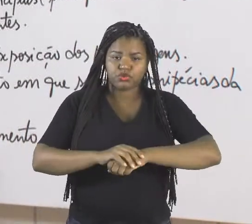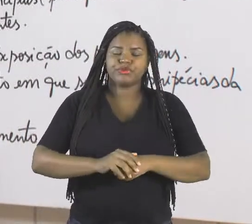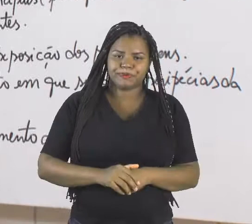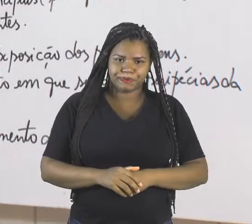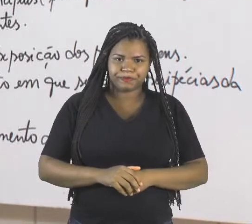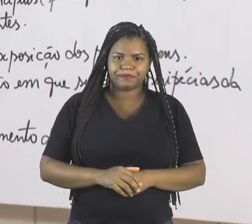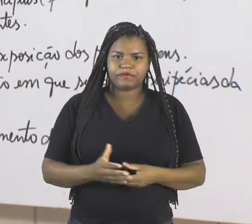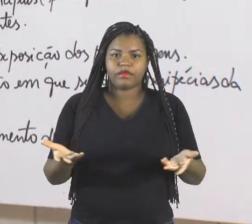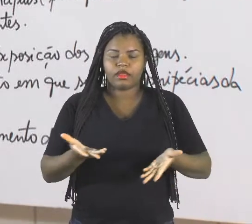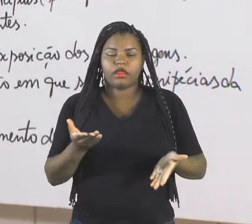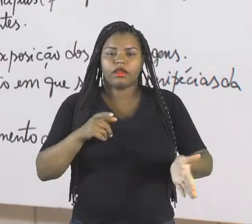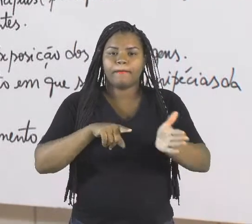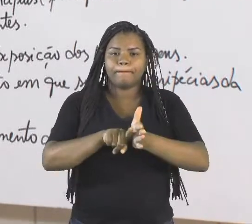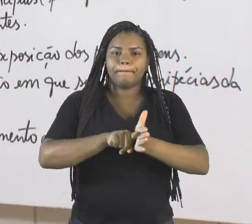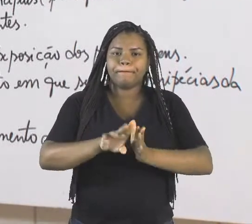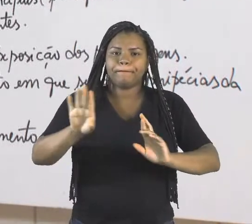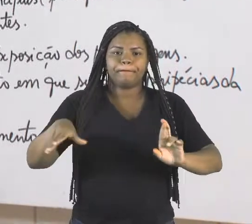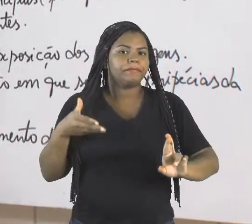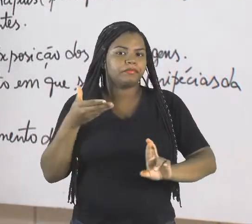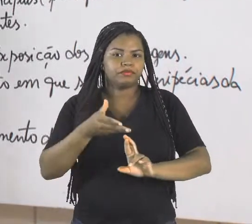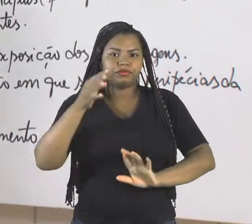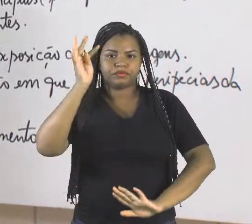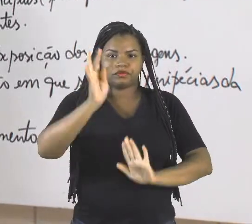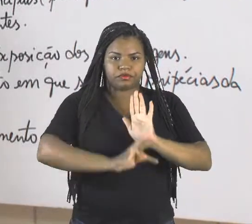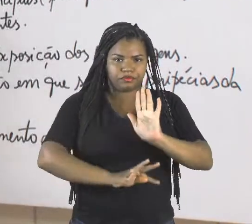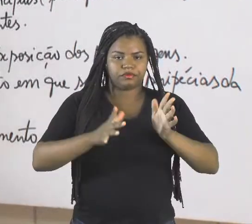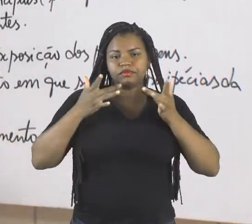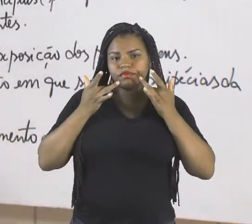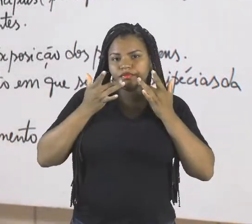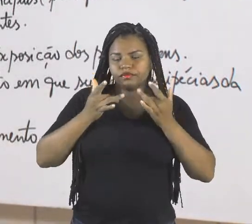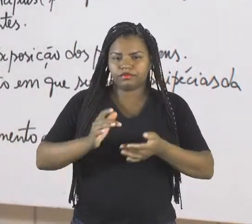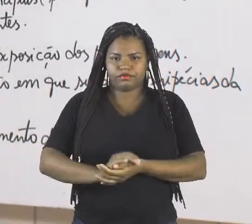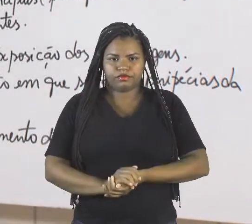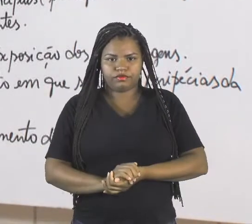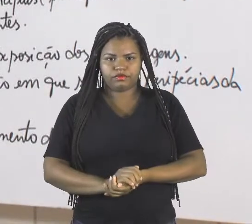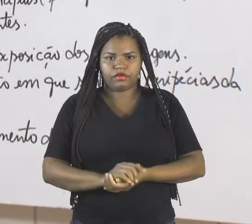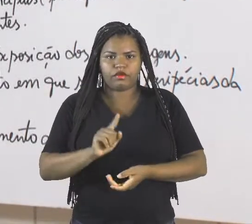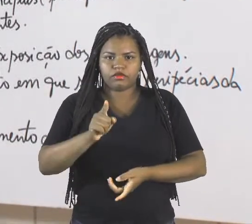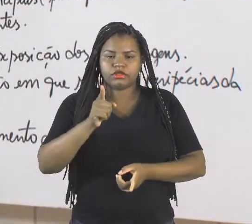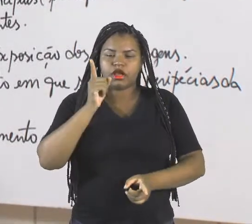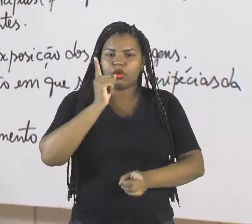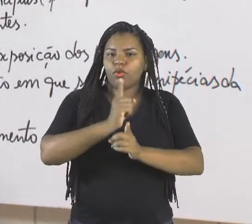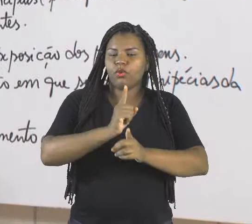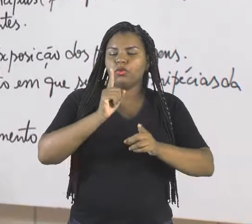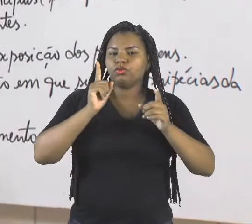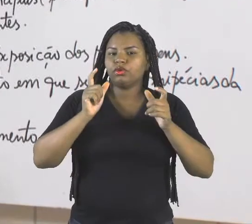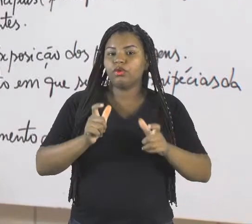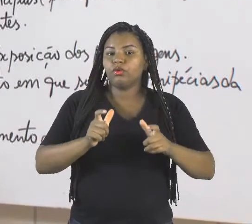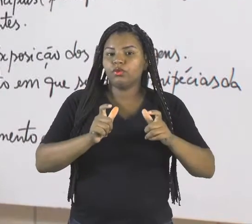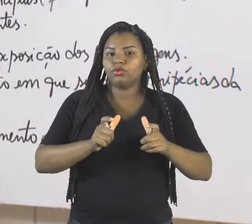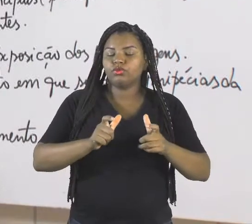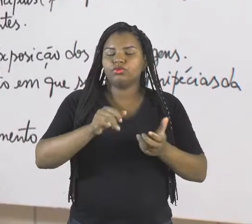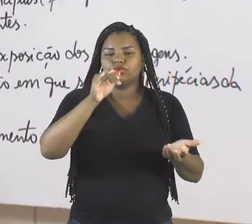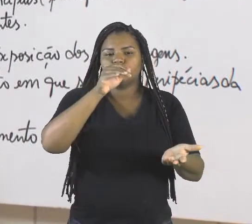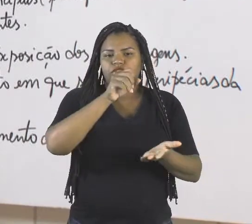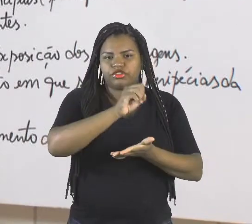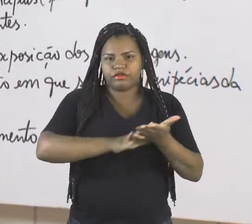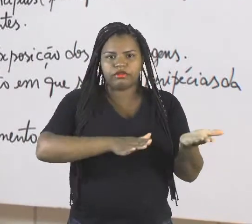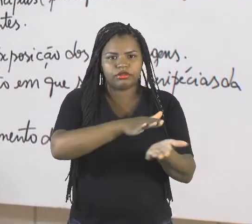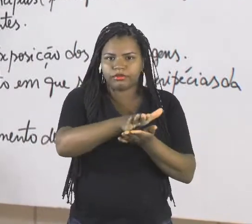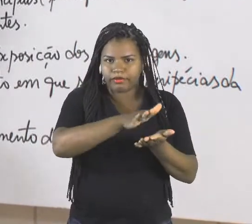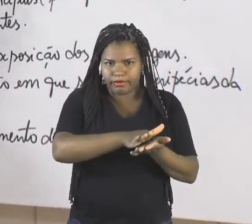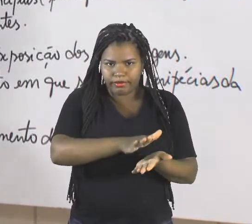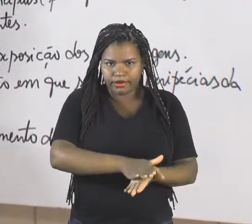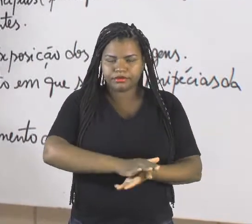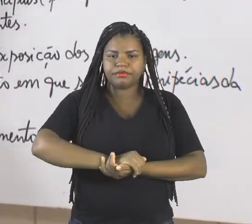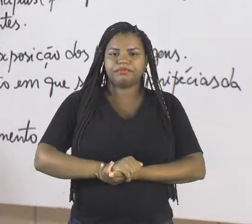vamos às questões referentes a esse texto teatral, tá? Que você encontra lá no seu bloco de estudo. Então, vamos às